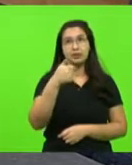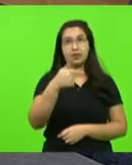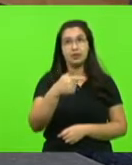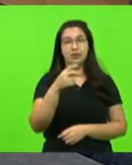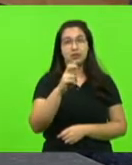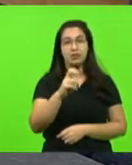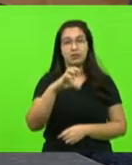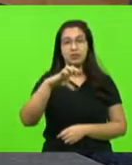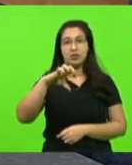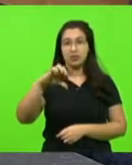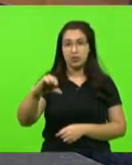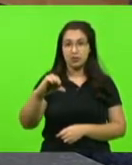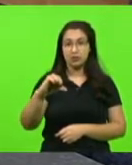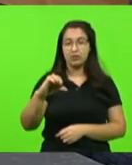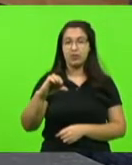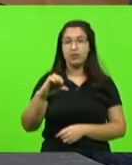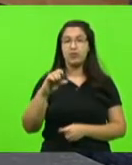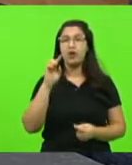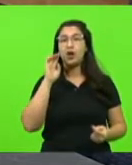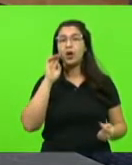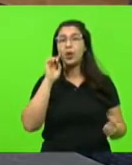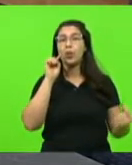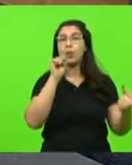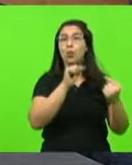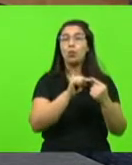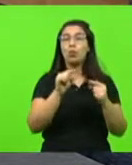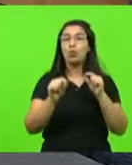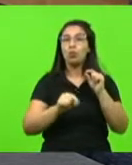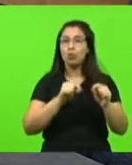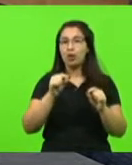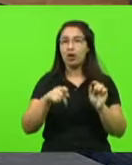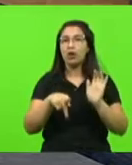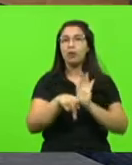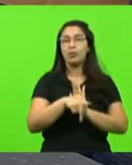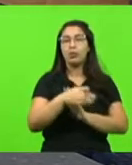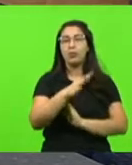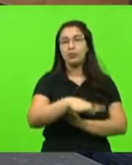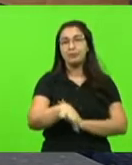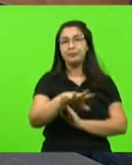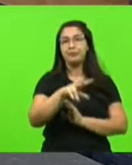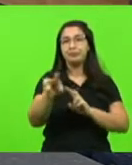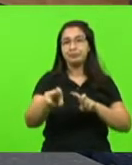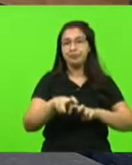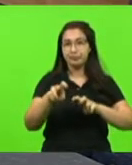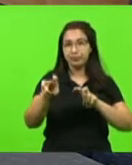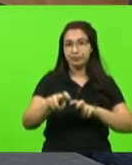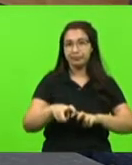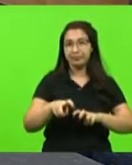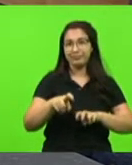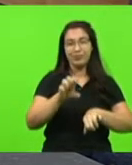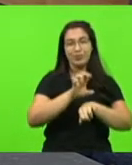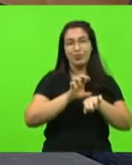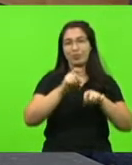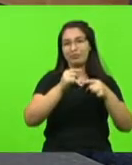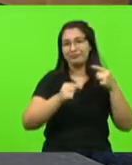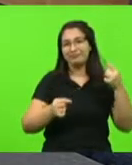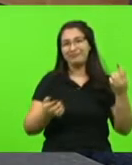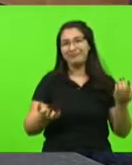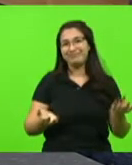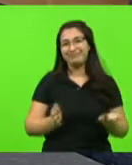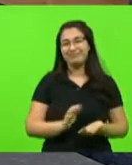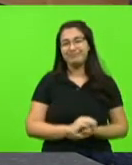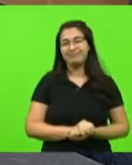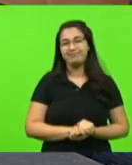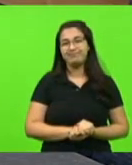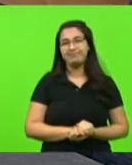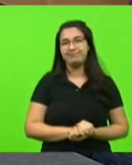com a mesma finalidade, só que para a agricultura. Foi considerado inconstitucional. A